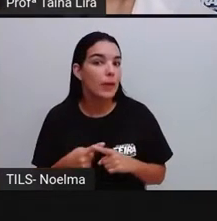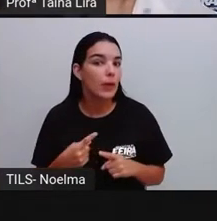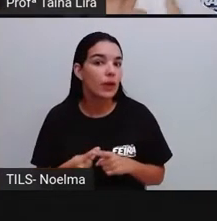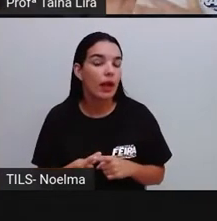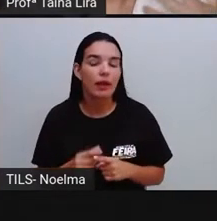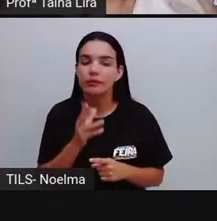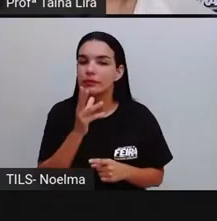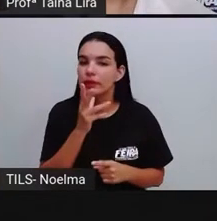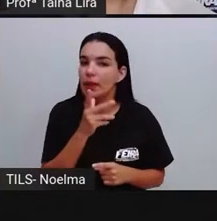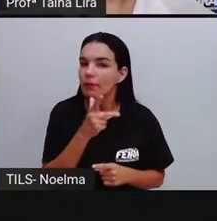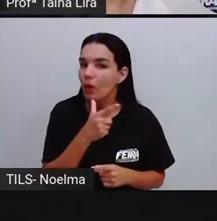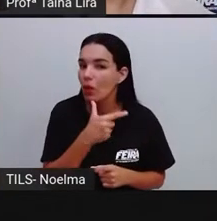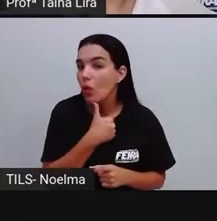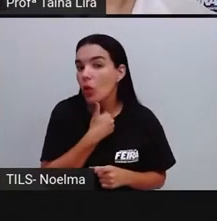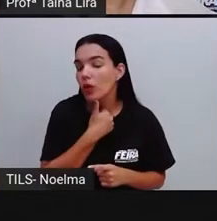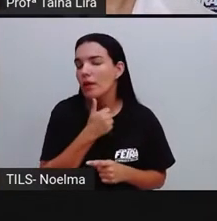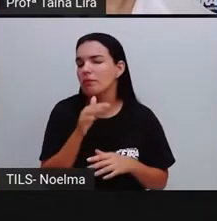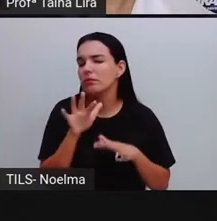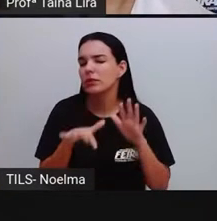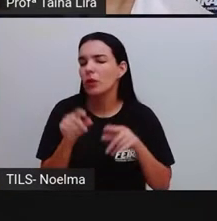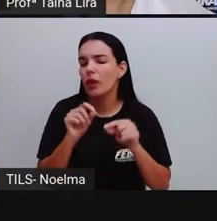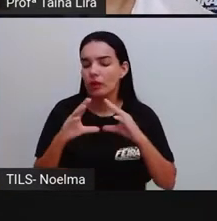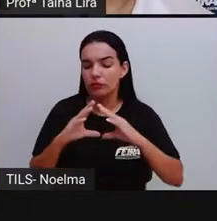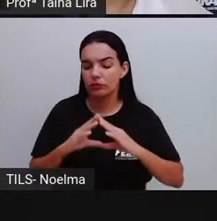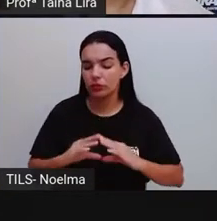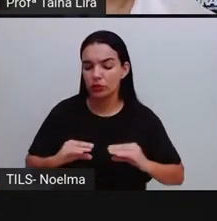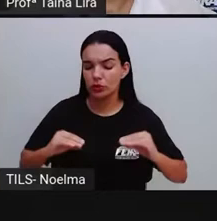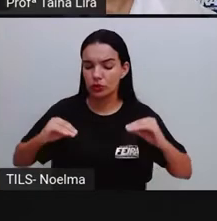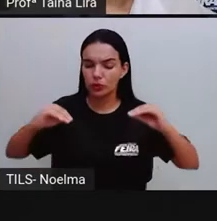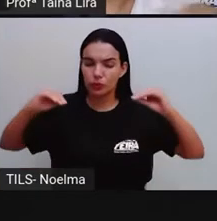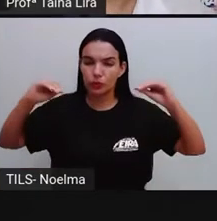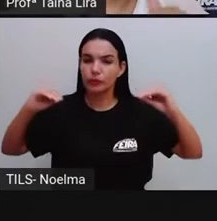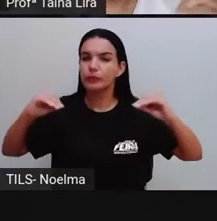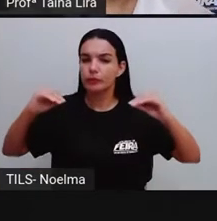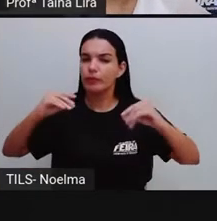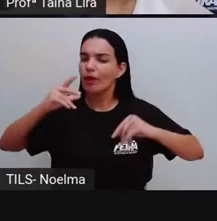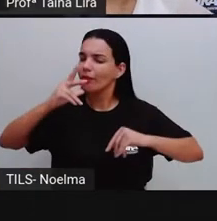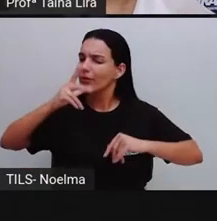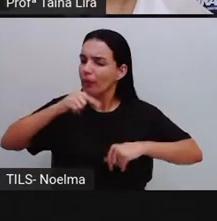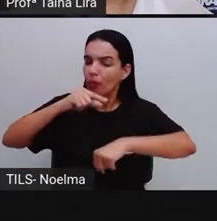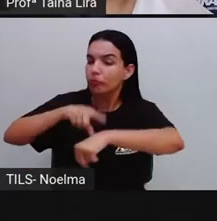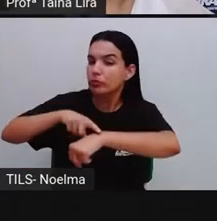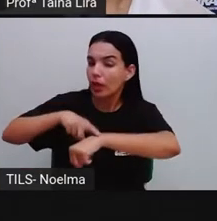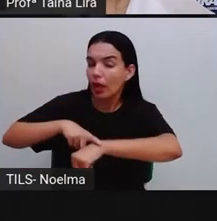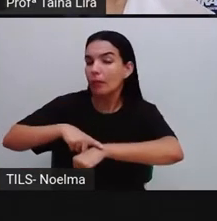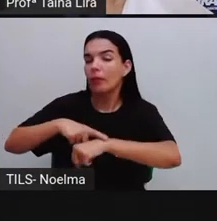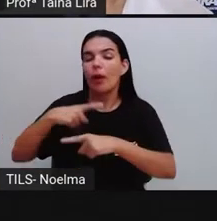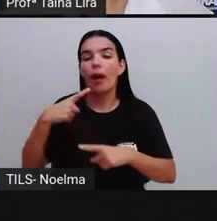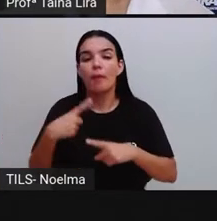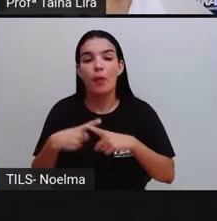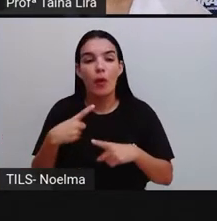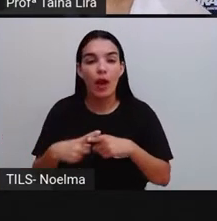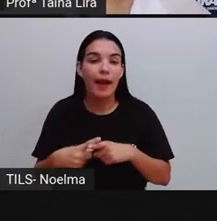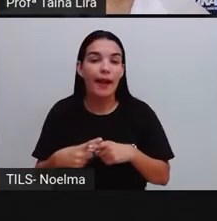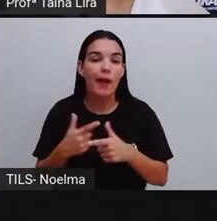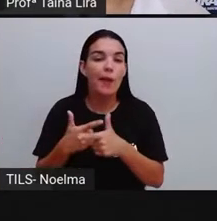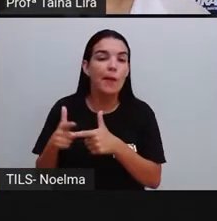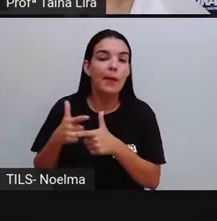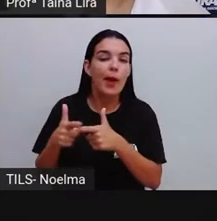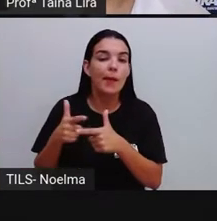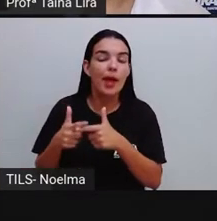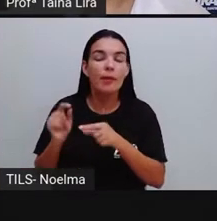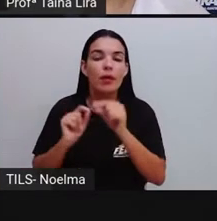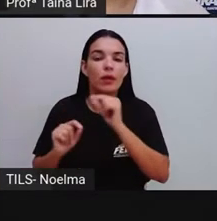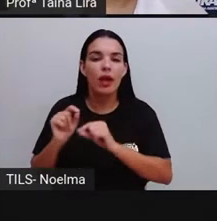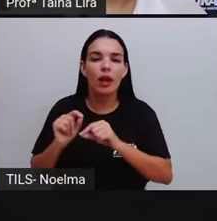demora para se decompor, decompor é o tempo que ele vai demorar para sumir completamente, tá? O problema é que esse